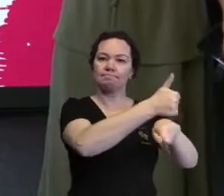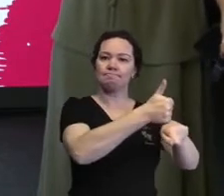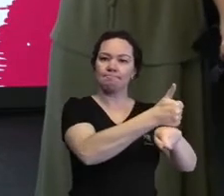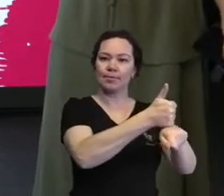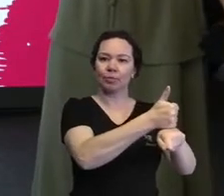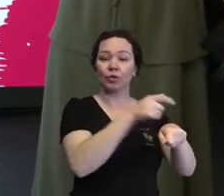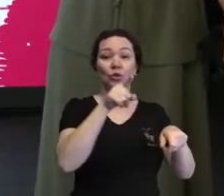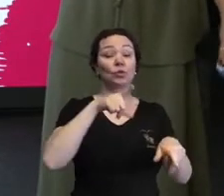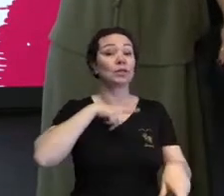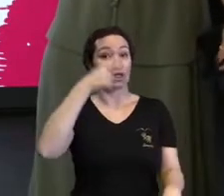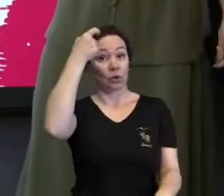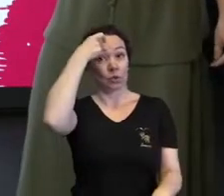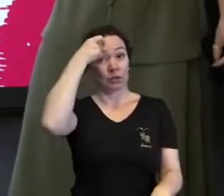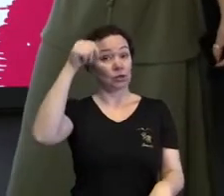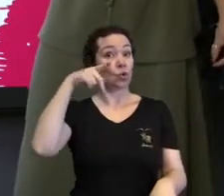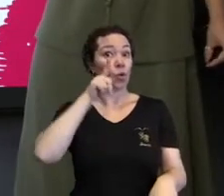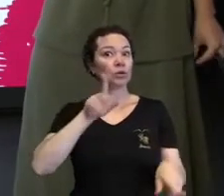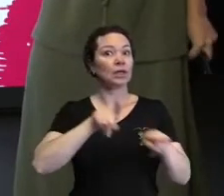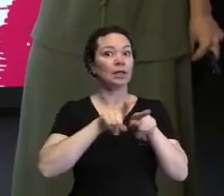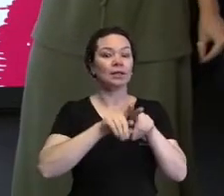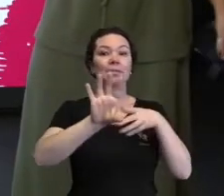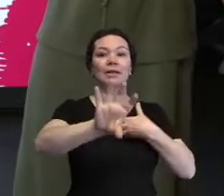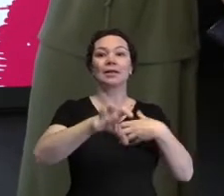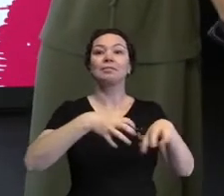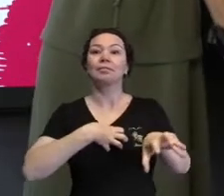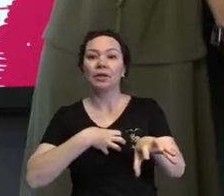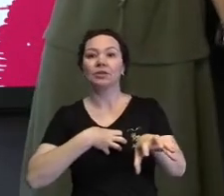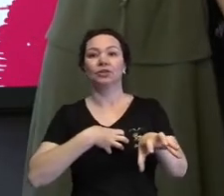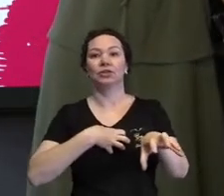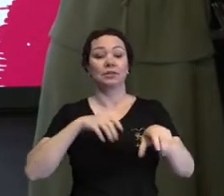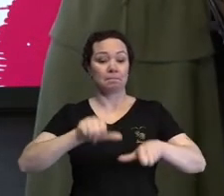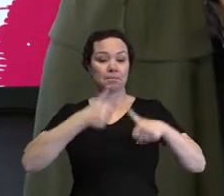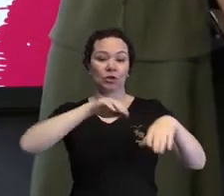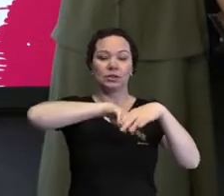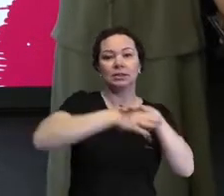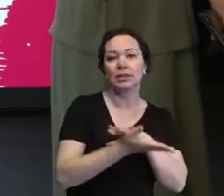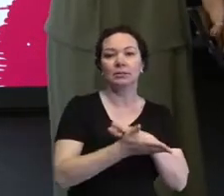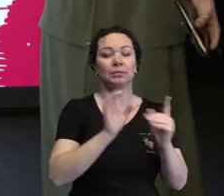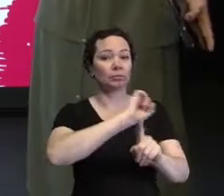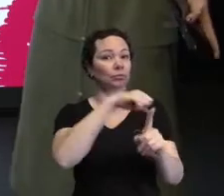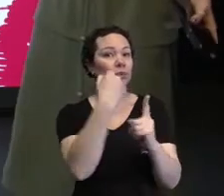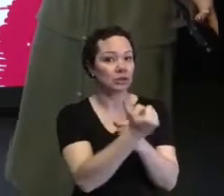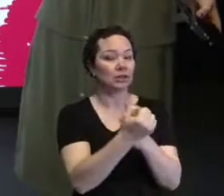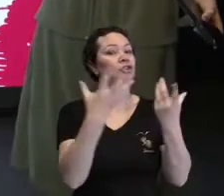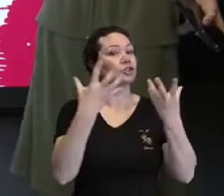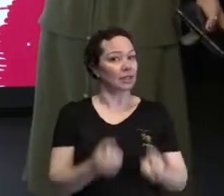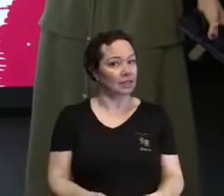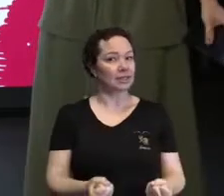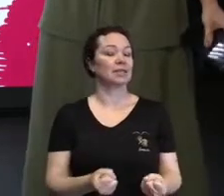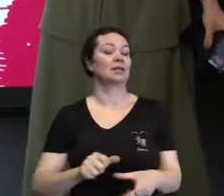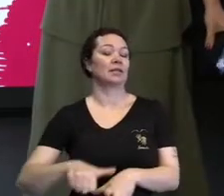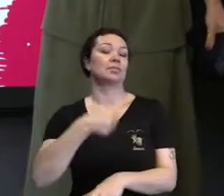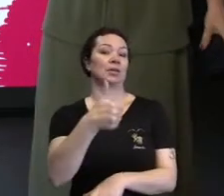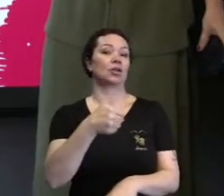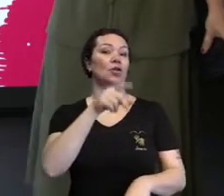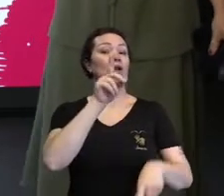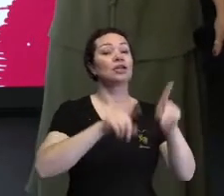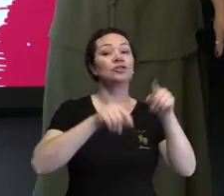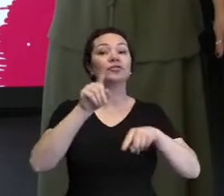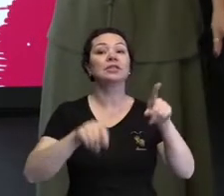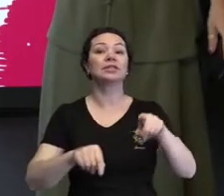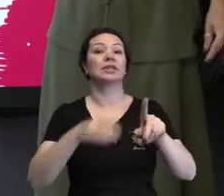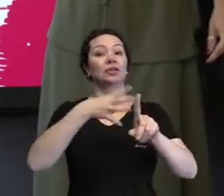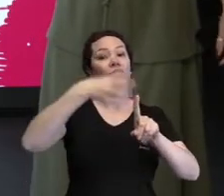consciência, a gente consegue ter mais empatia, mais resiliência para uma sociedade que aceita muito melhor a diversidade de